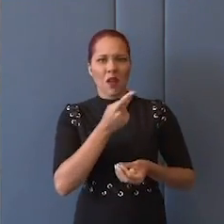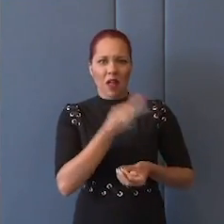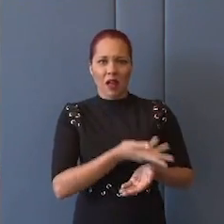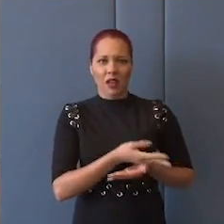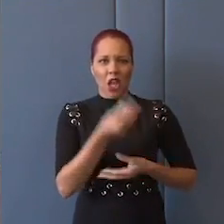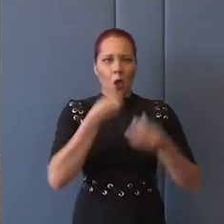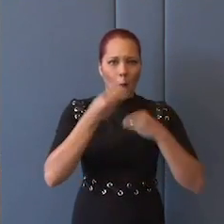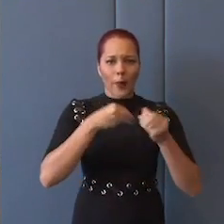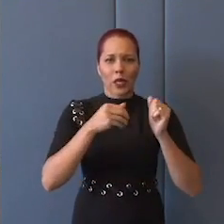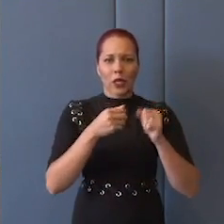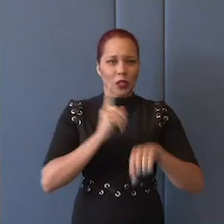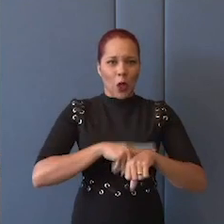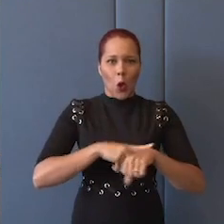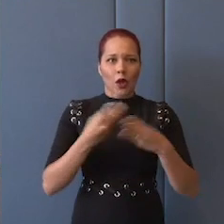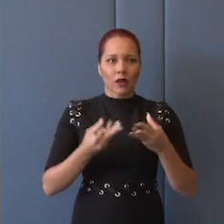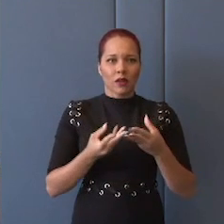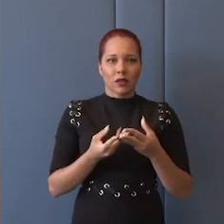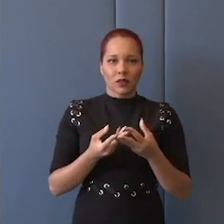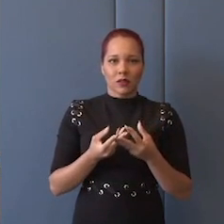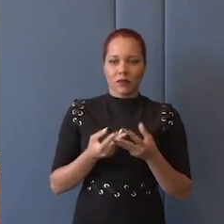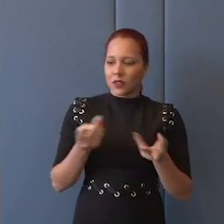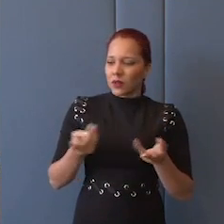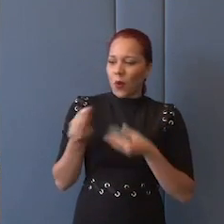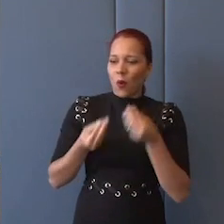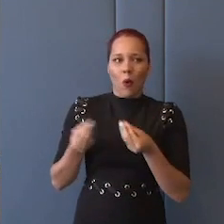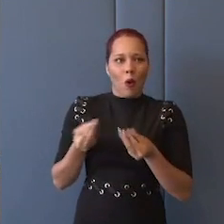e comer ao mesmo tempo? Ele fala, você é como se a debruei-a-vou.